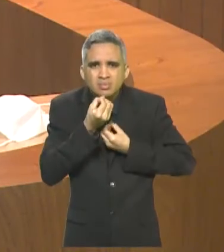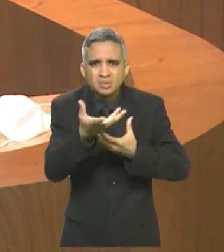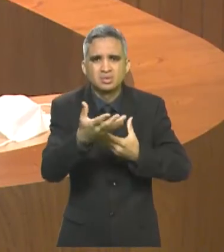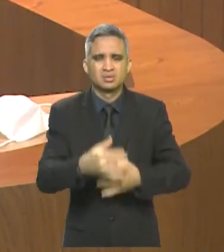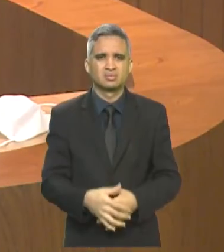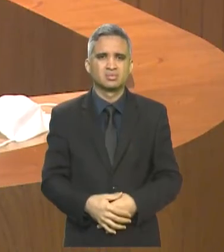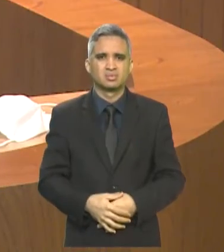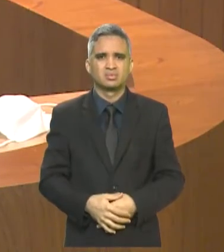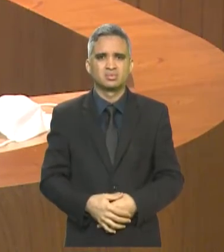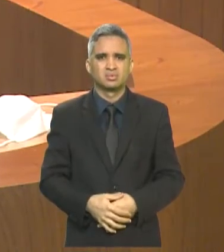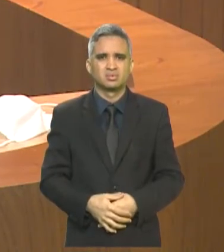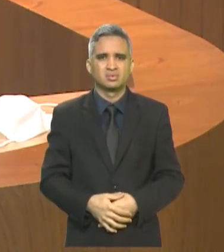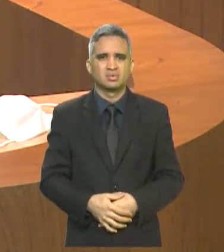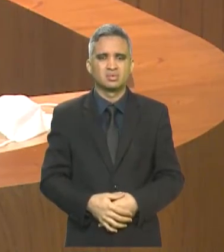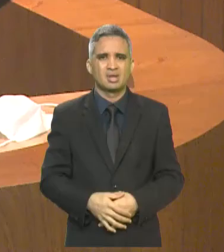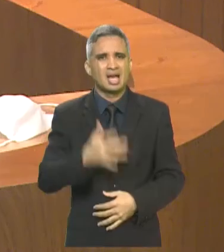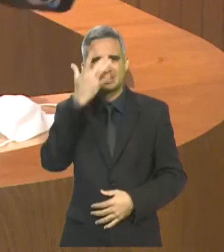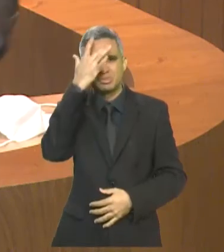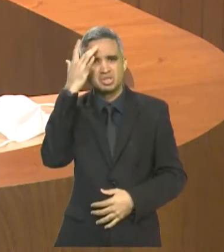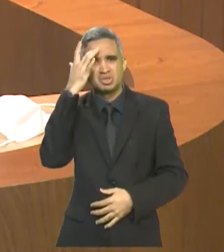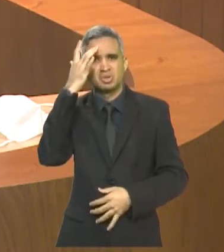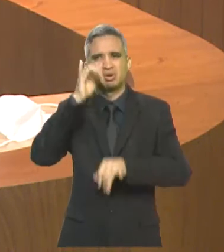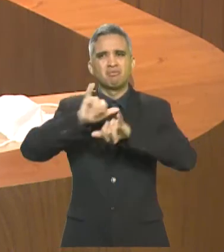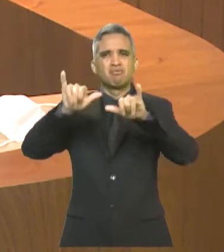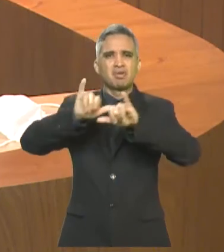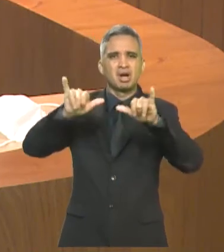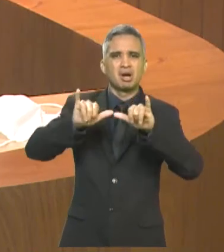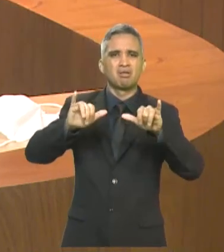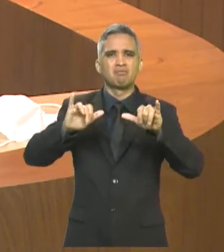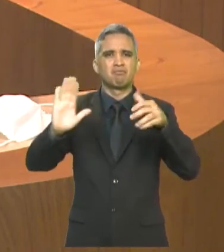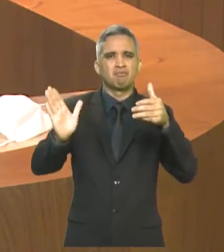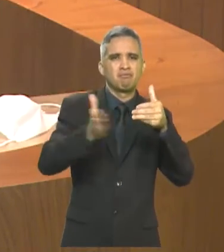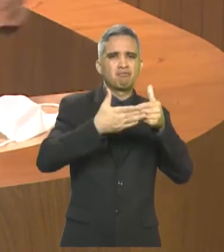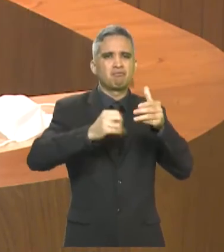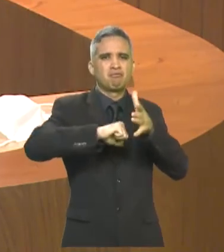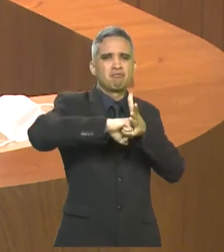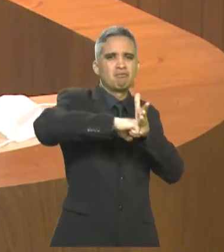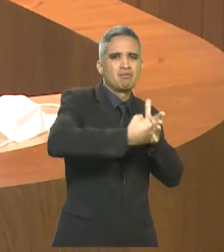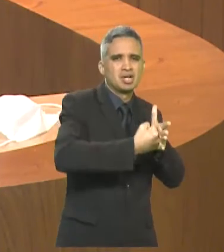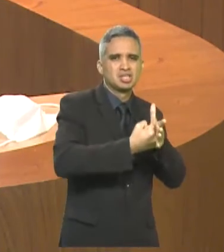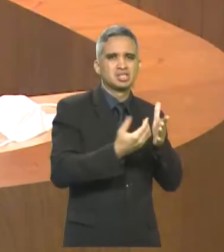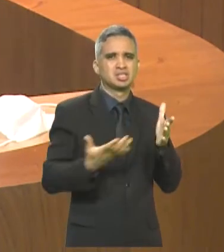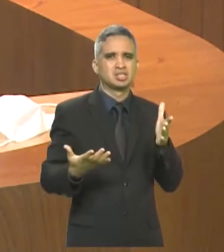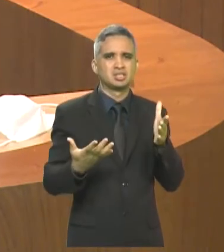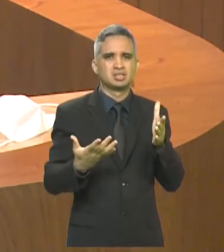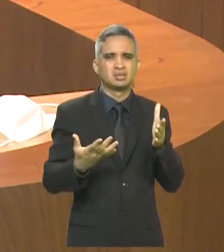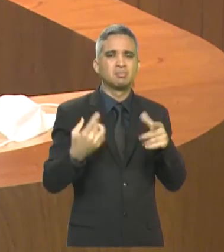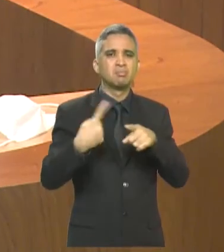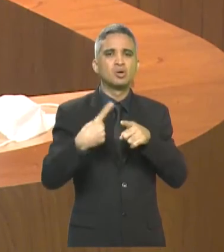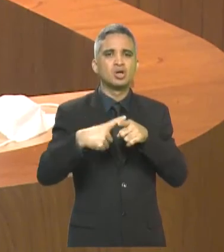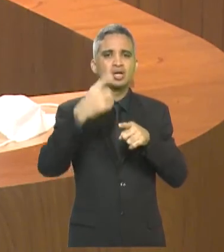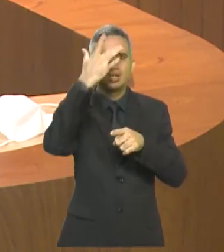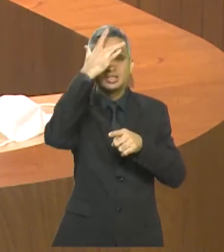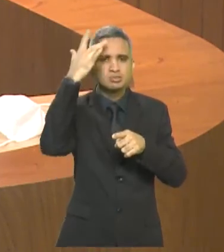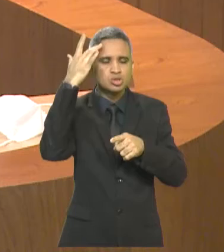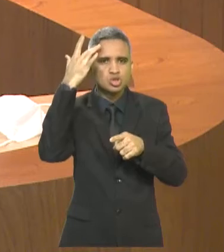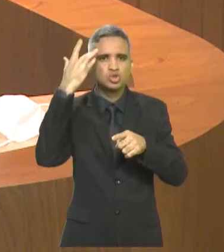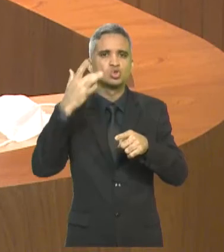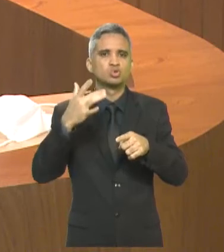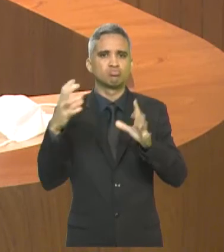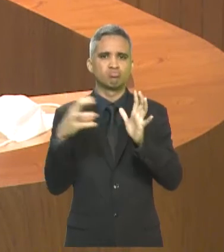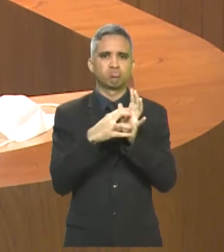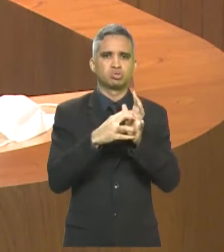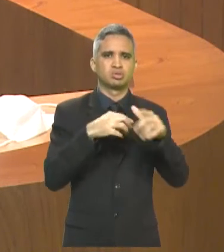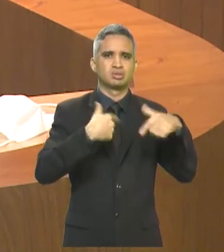fácil falar em lockdown, falar em restrição, para quem é servidor público, para quem é governador do estado, que tem 20